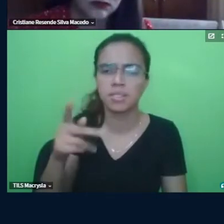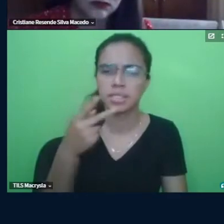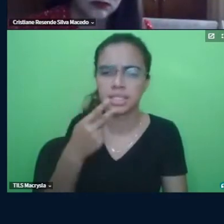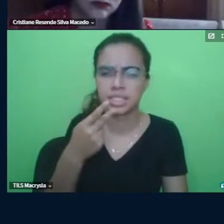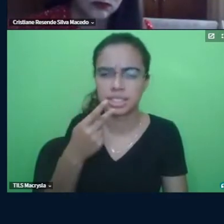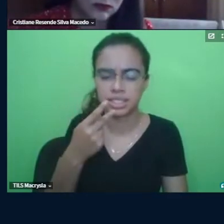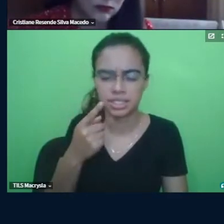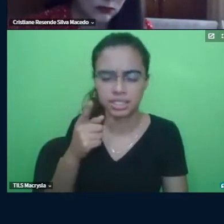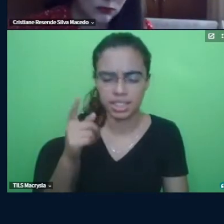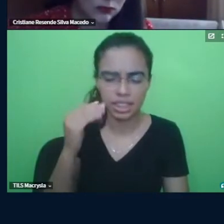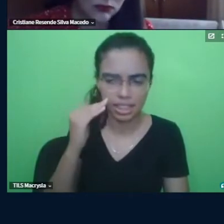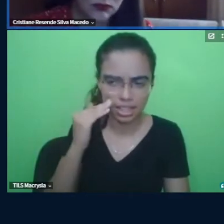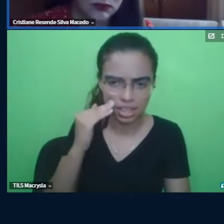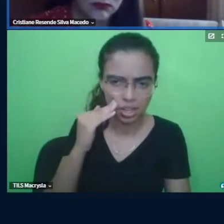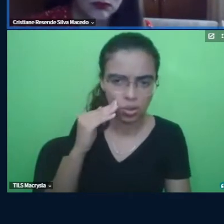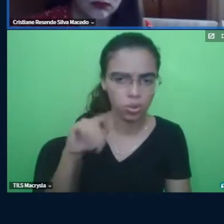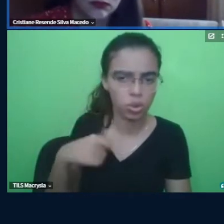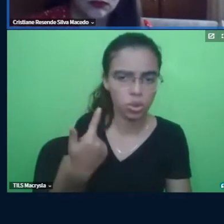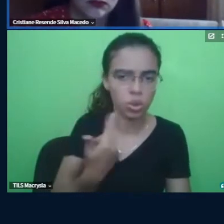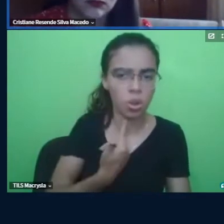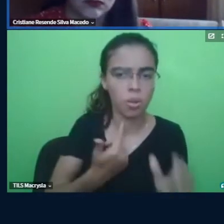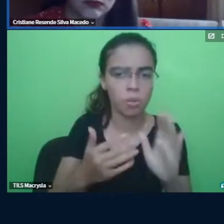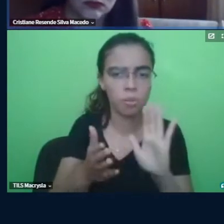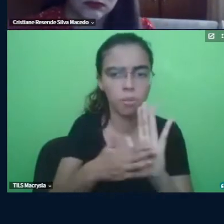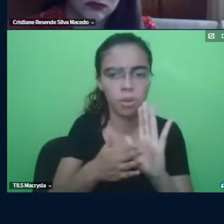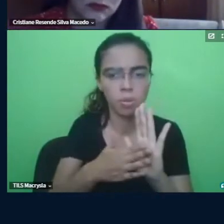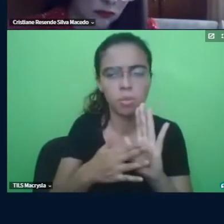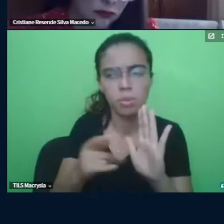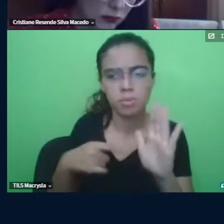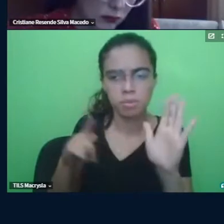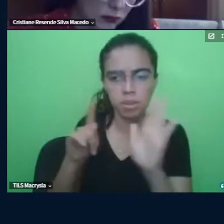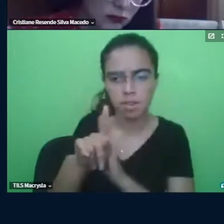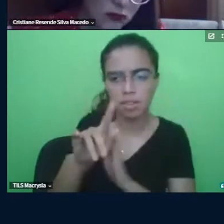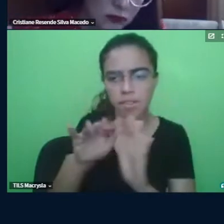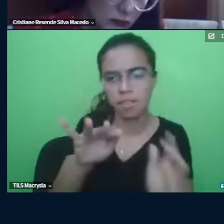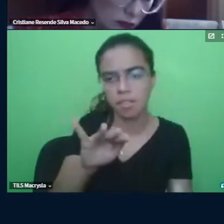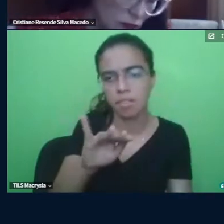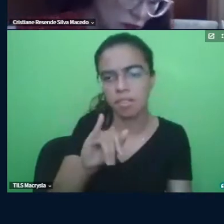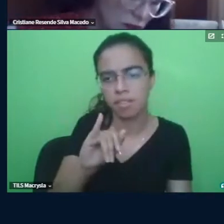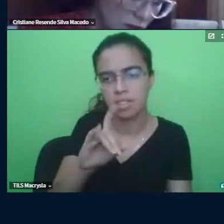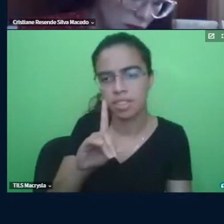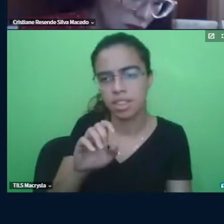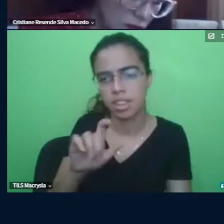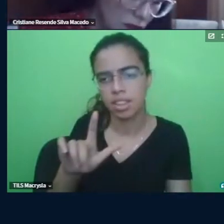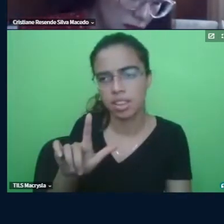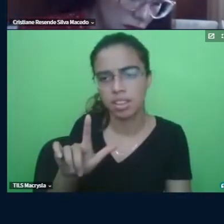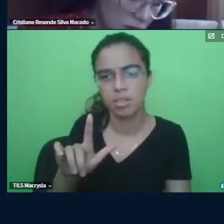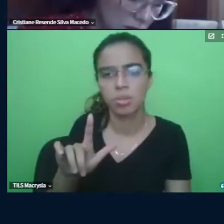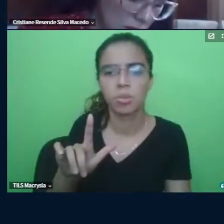Cristiane eu queria talvez perguntar para você Fidel assim é